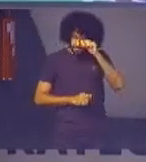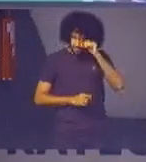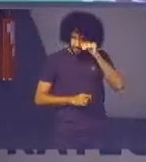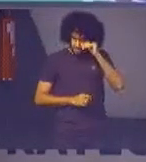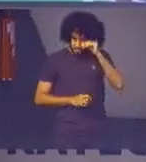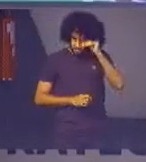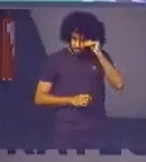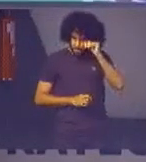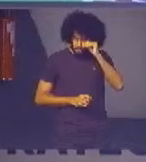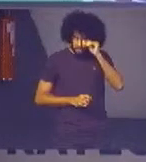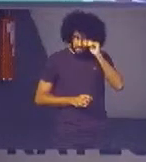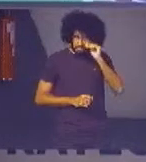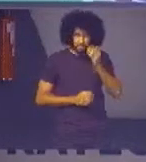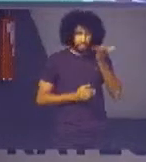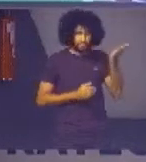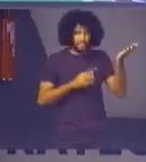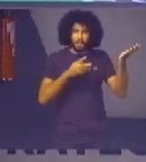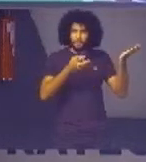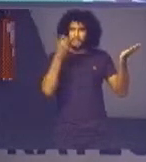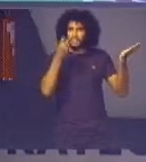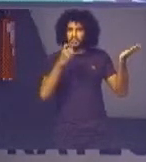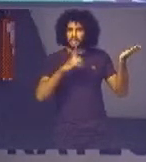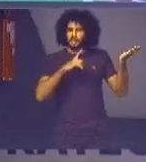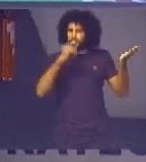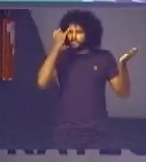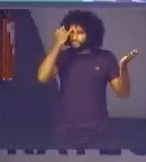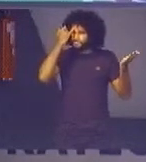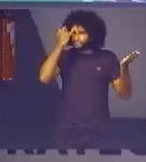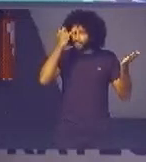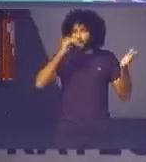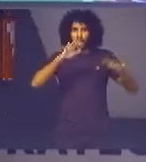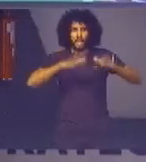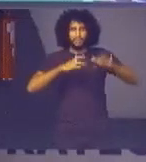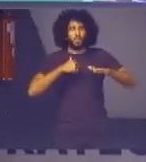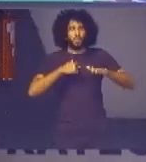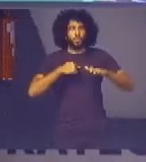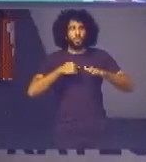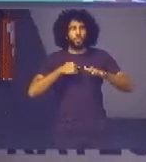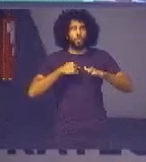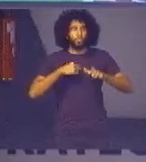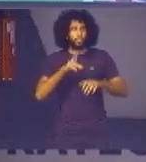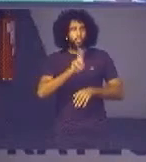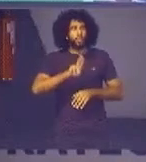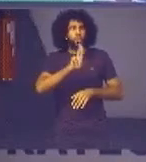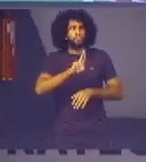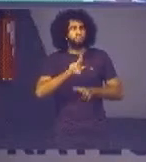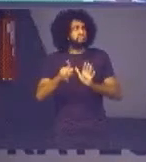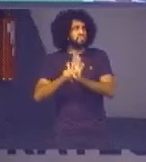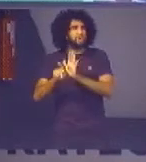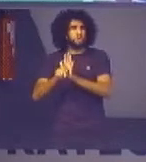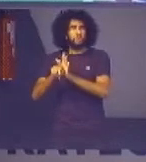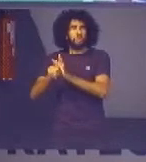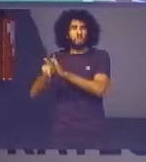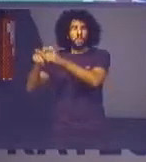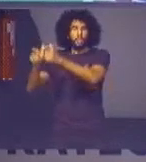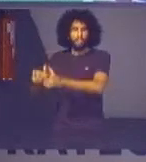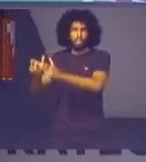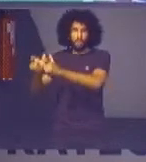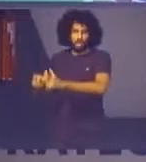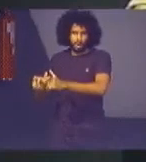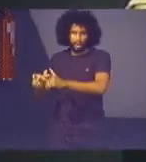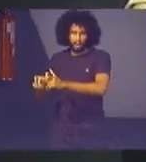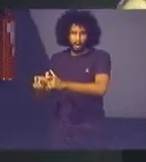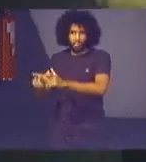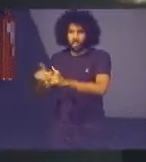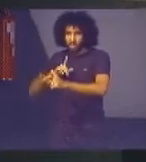aqui vocês podem ter ideia que muitas vezes eu utilizo as próprias regionais ou as próprias unidades do próprio